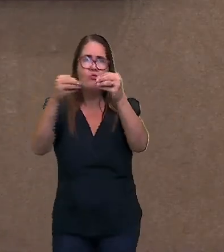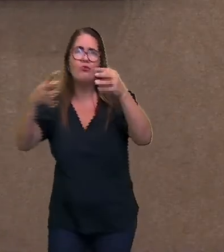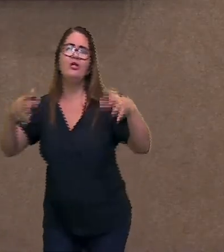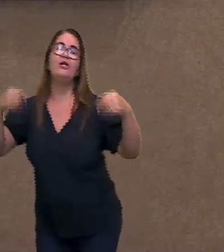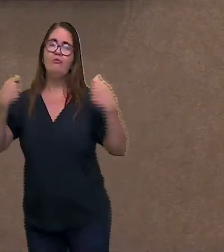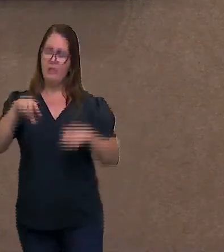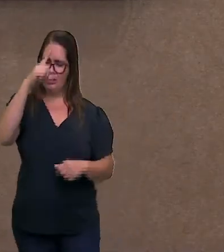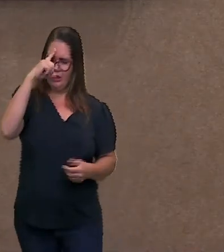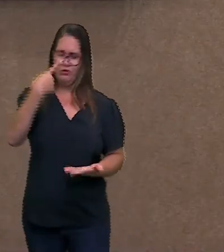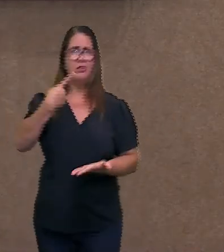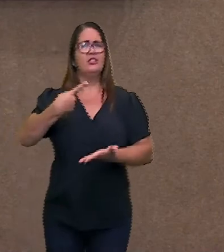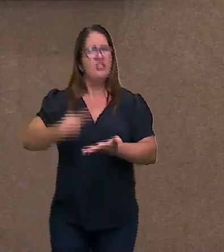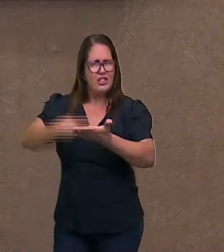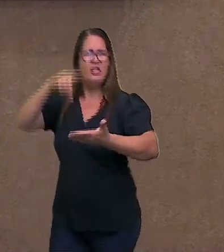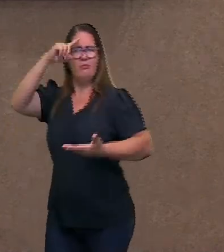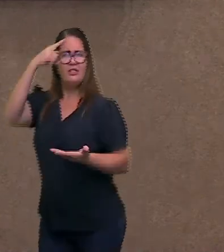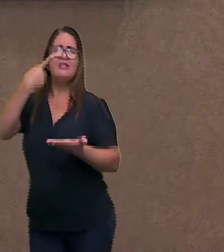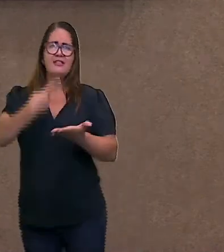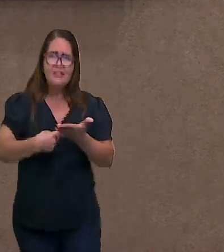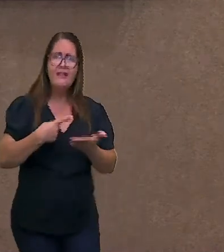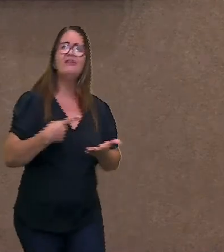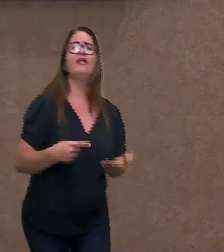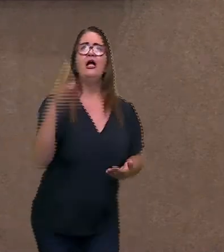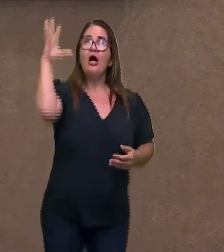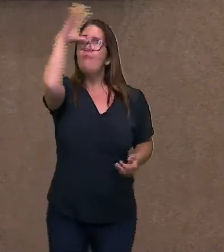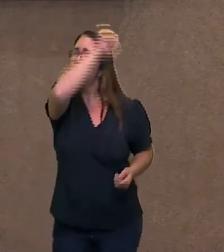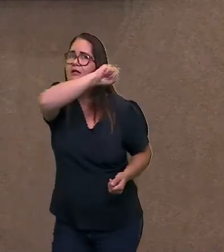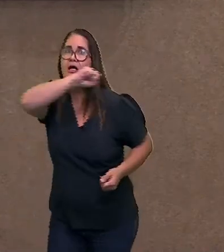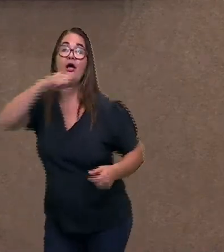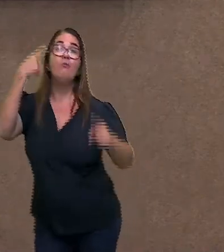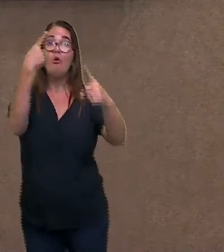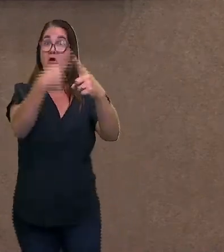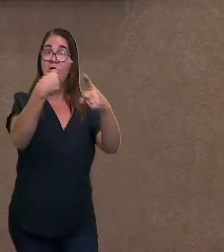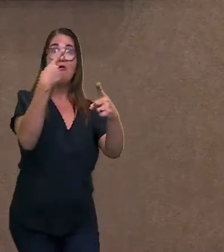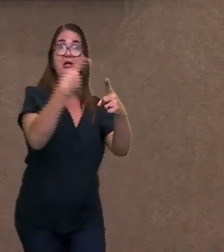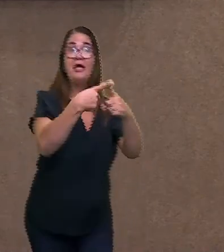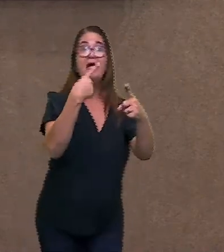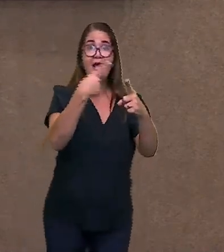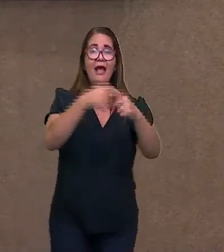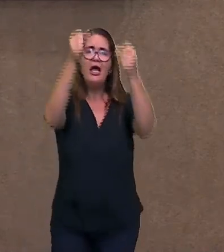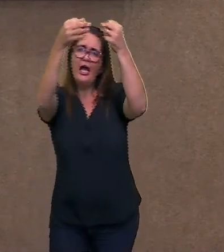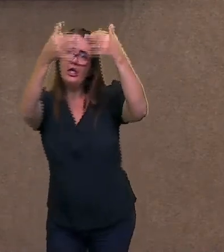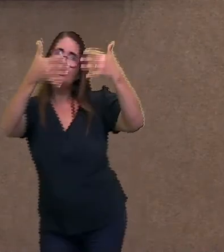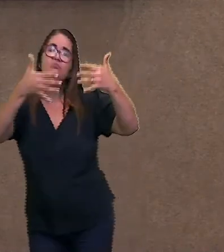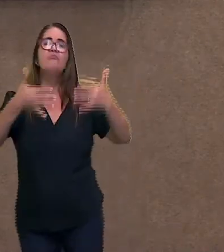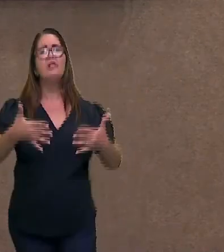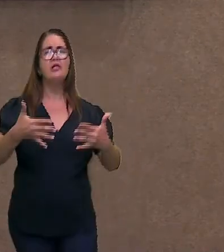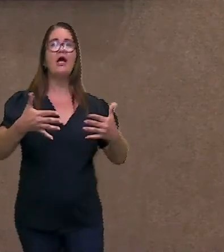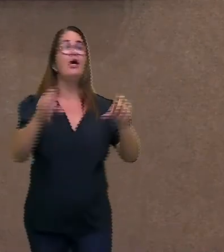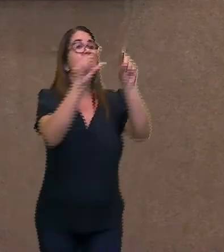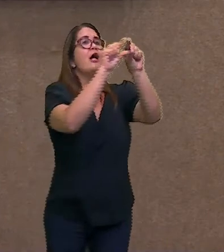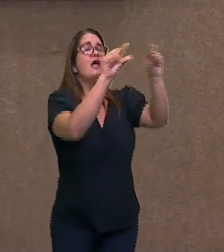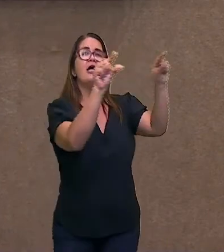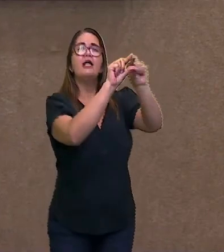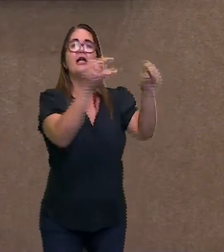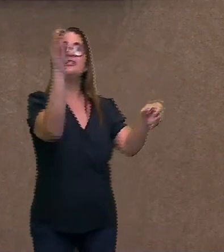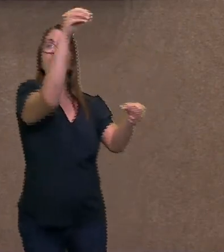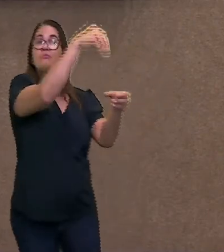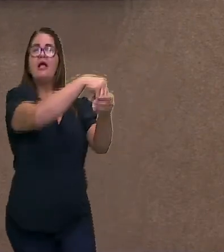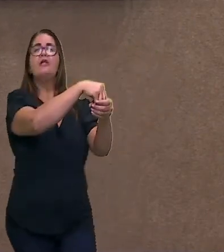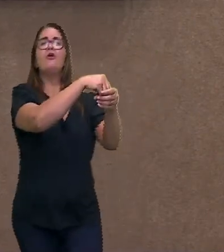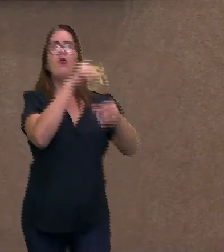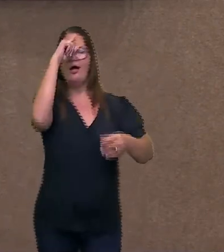decisão Toma a decisão De aprender que o porquê É uma explicação Aluno, preste atenção